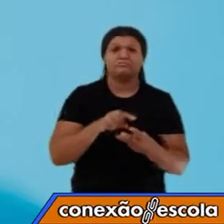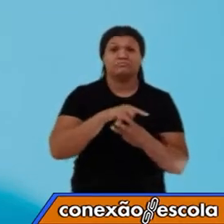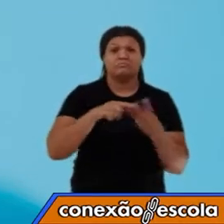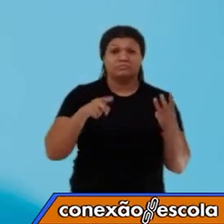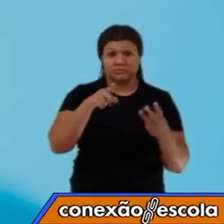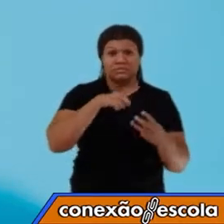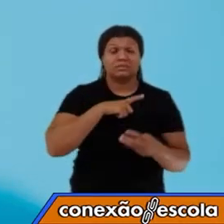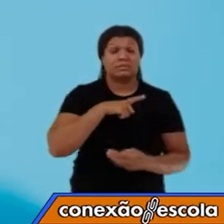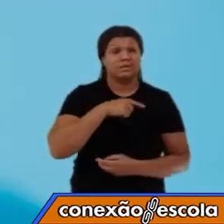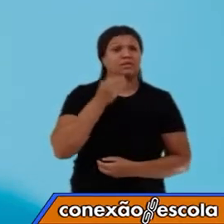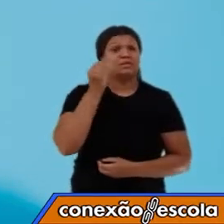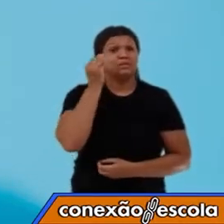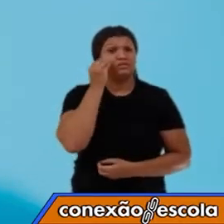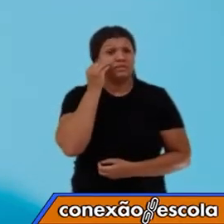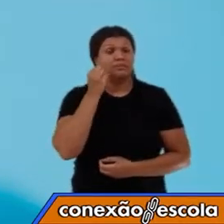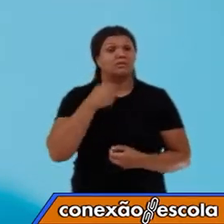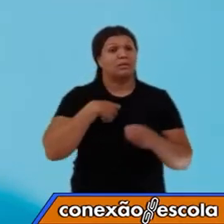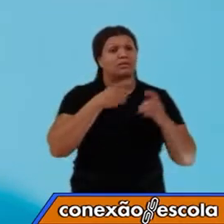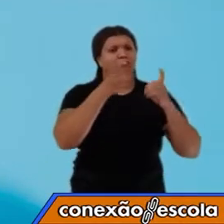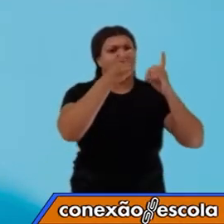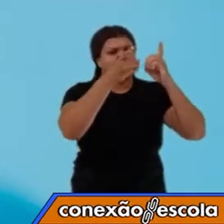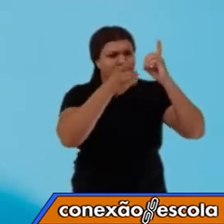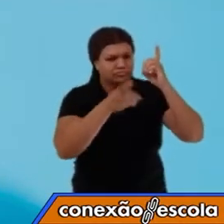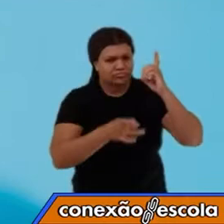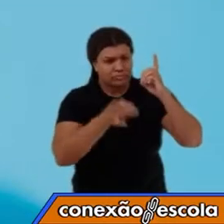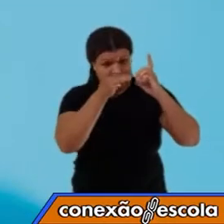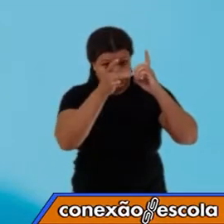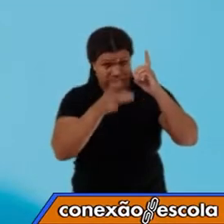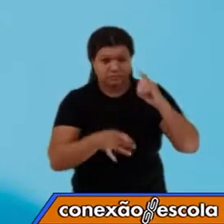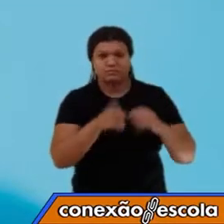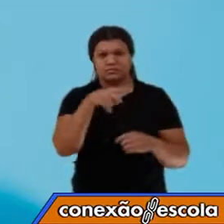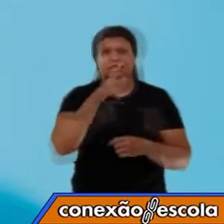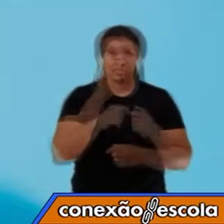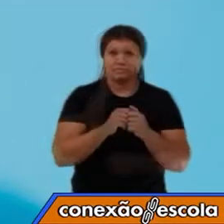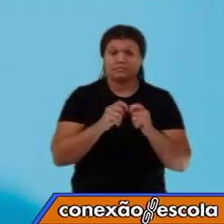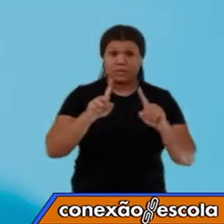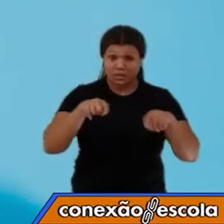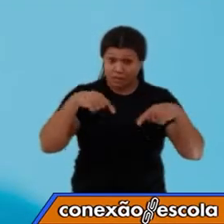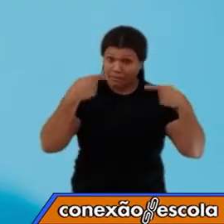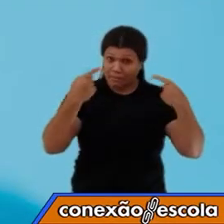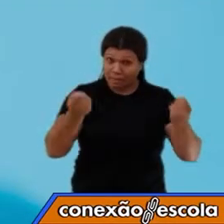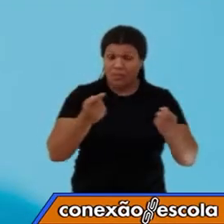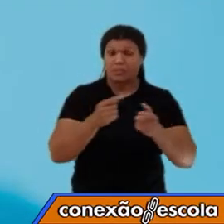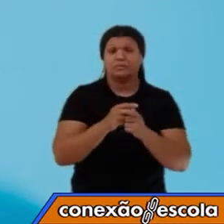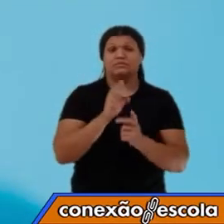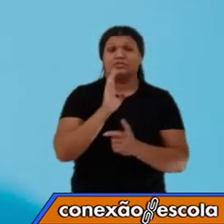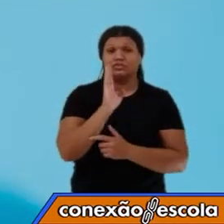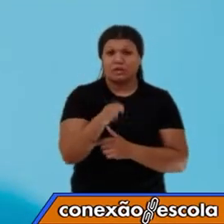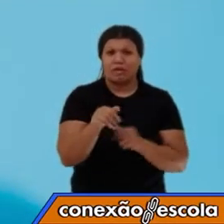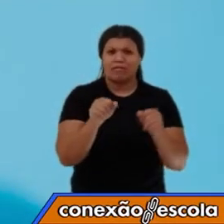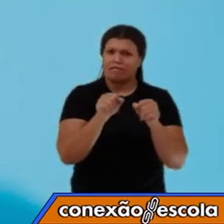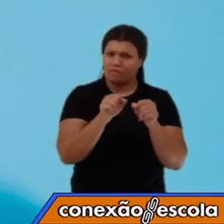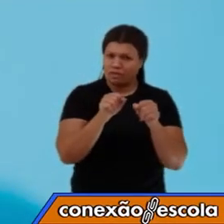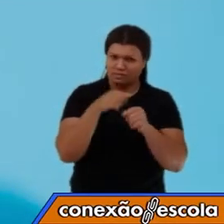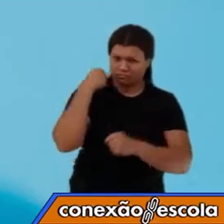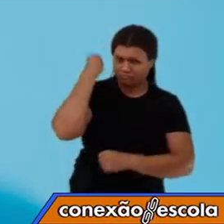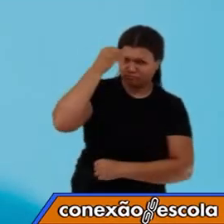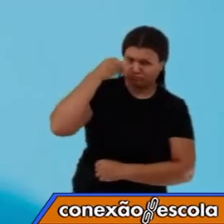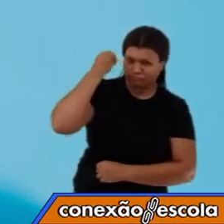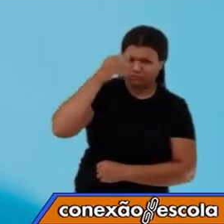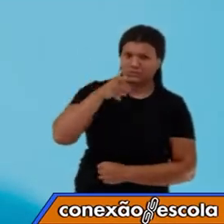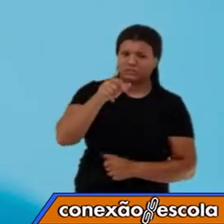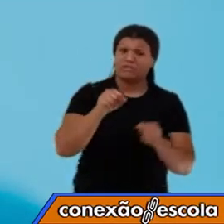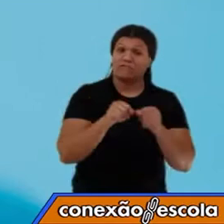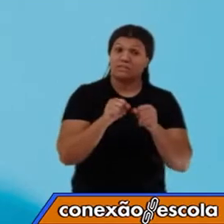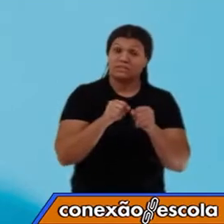experimento descrito em detalhes para conseguir realizá-lo, certo? Depois de realizado o experimento, produzir um